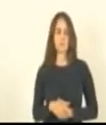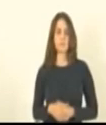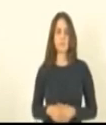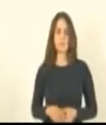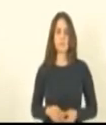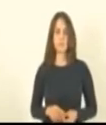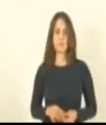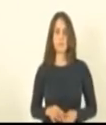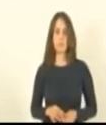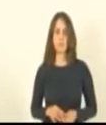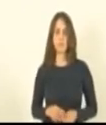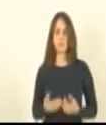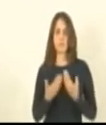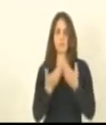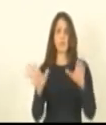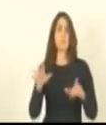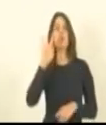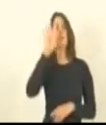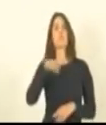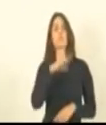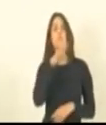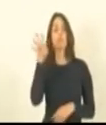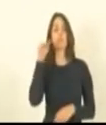o painel está aberto para votação